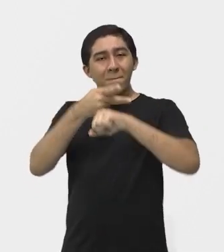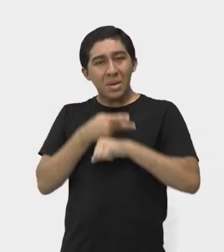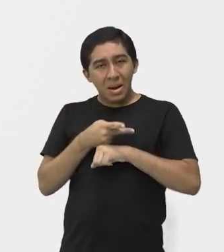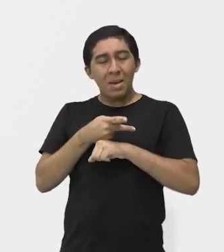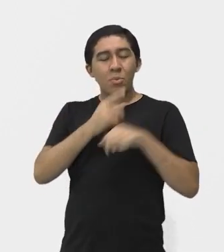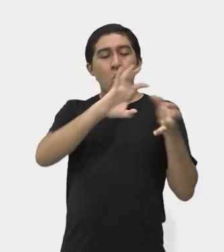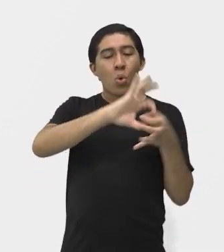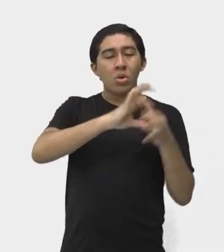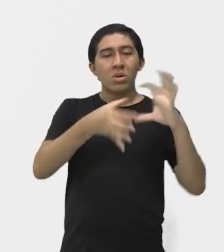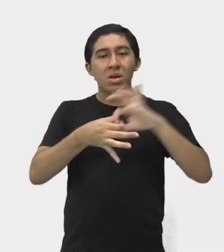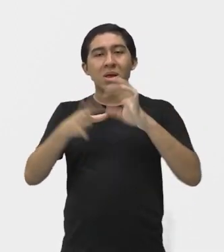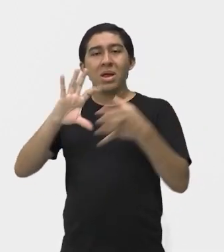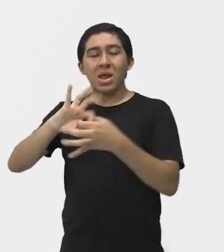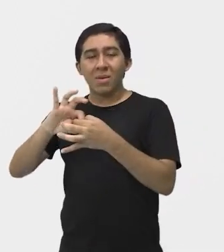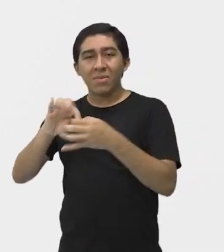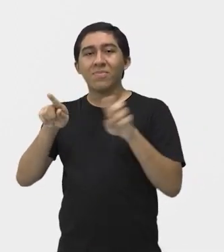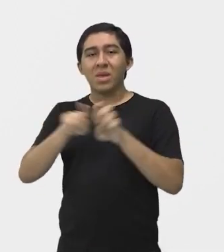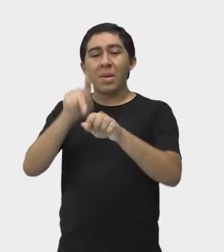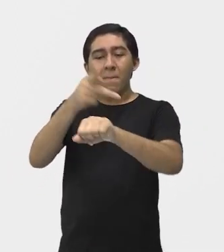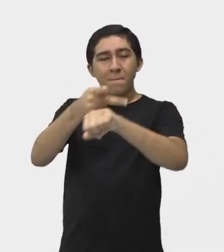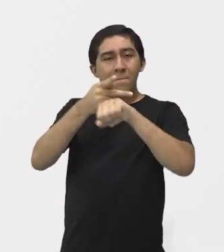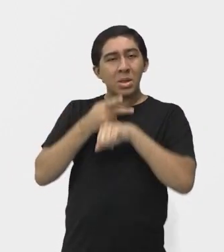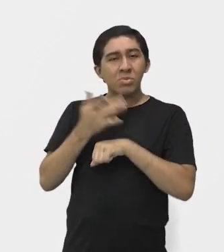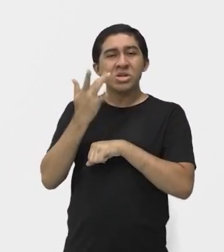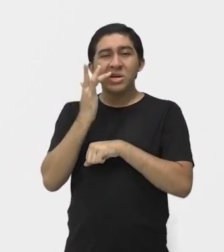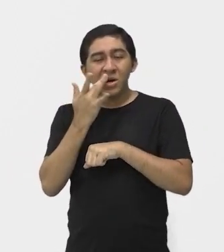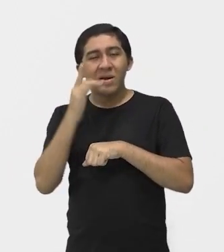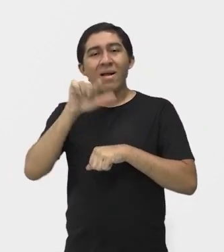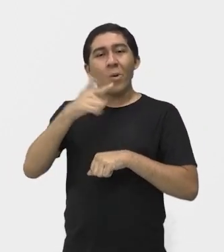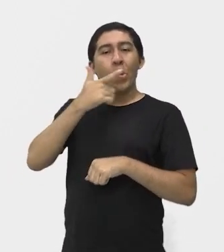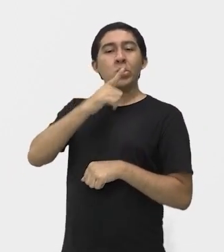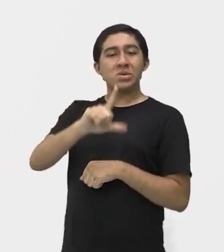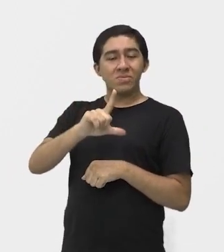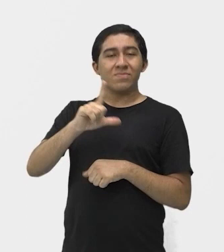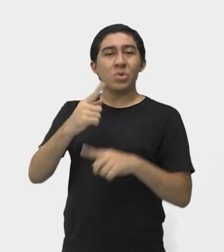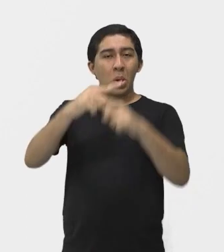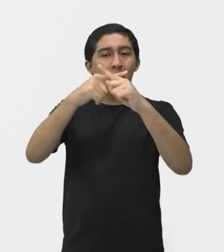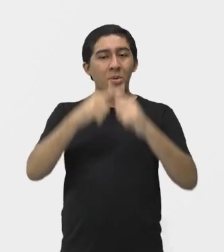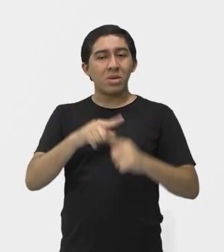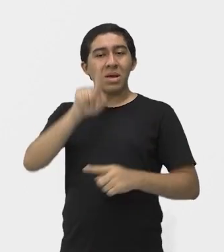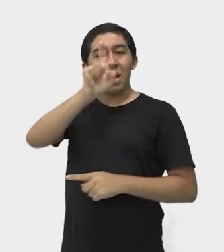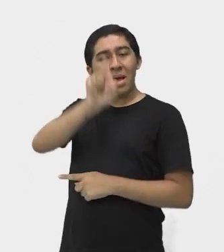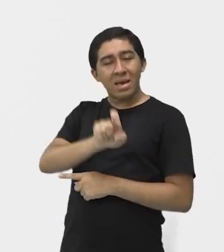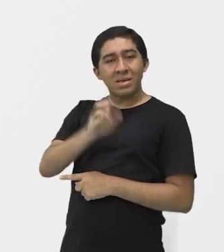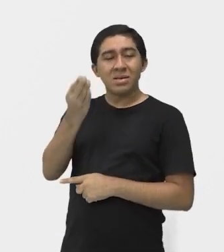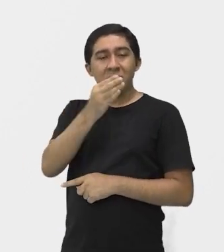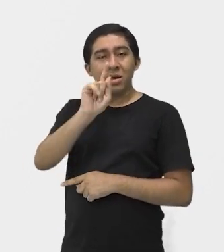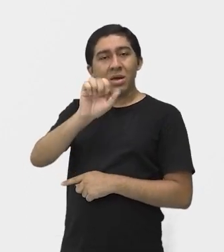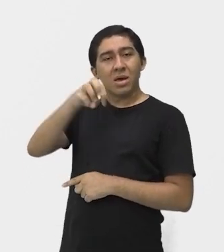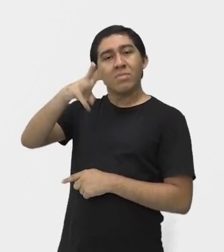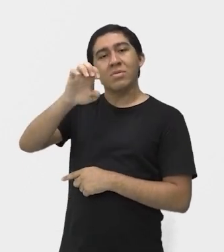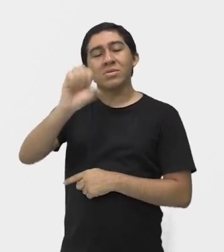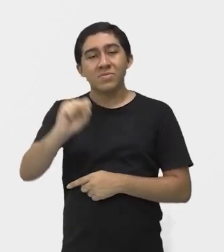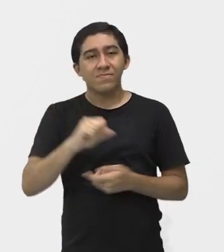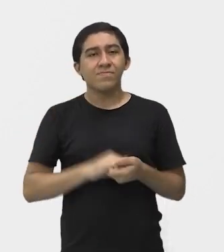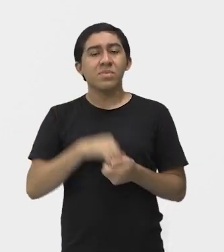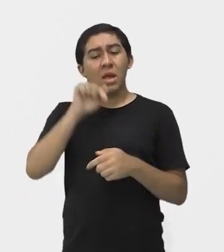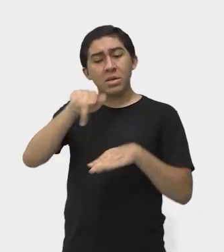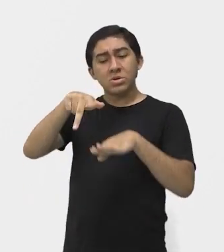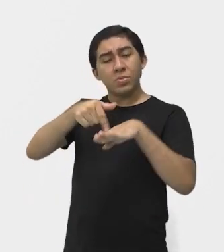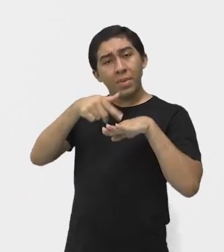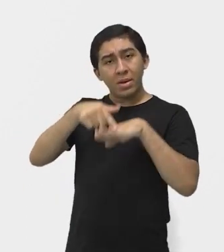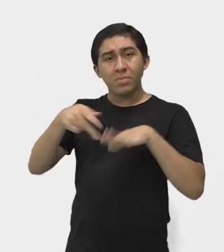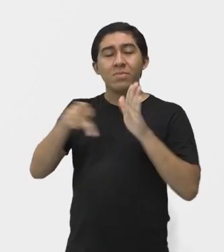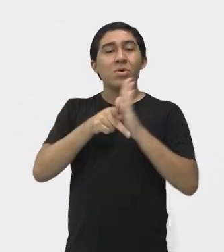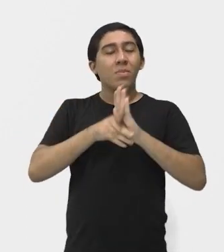medalhista de ouro nos X Games. Tá bom, gente? Vale ressaltar que o skate hoje é um esporte olímpico